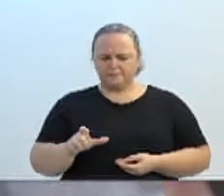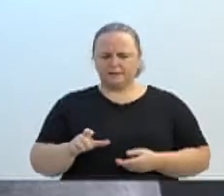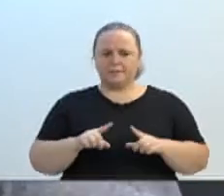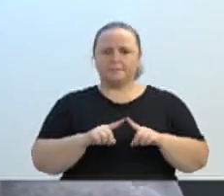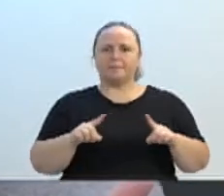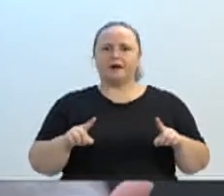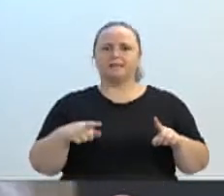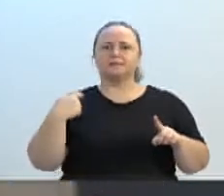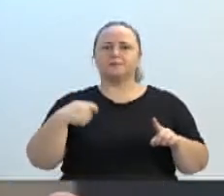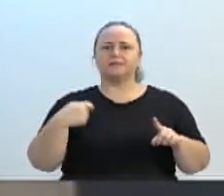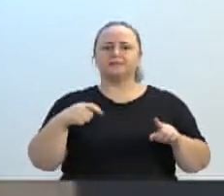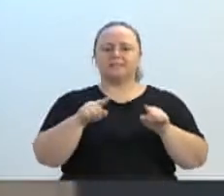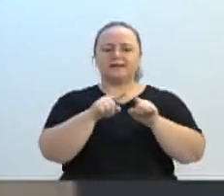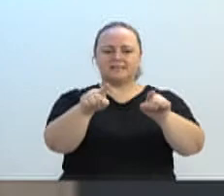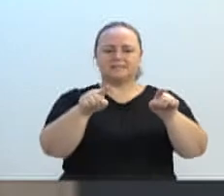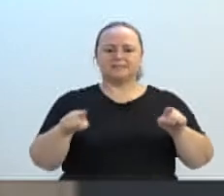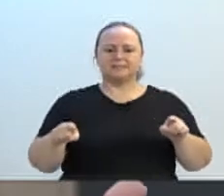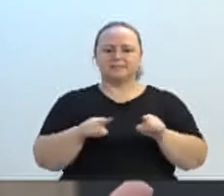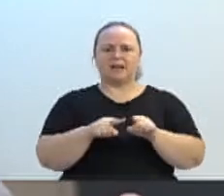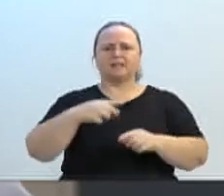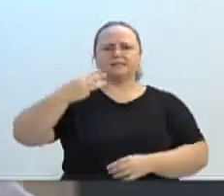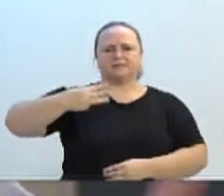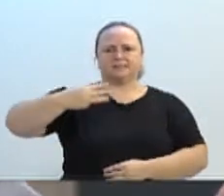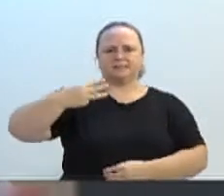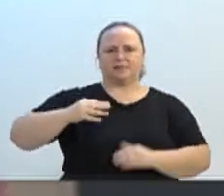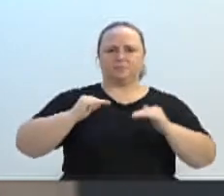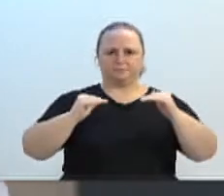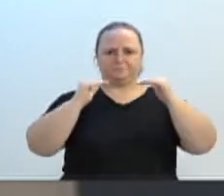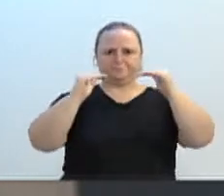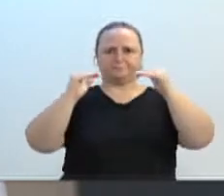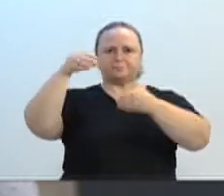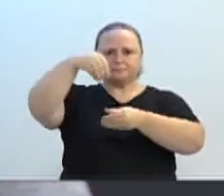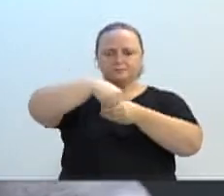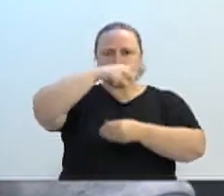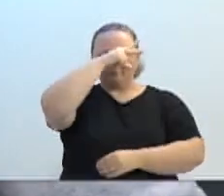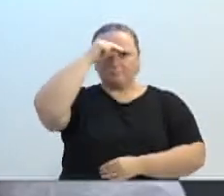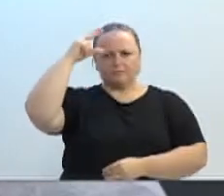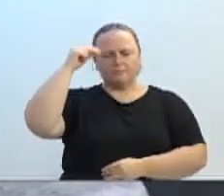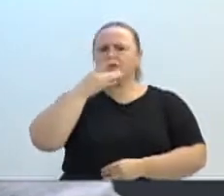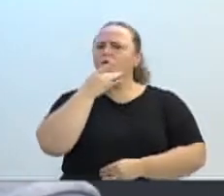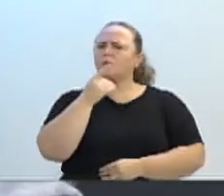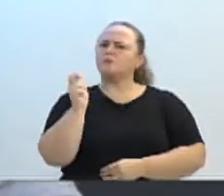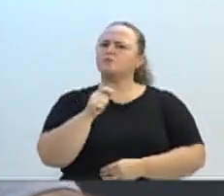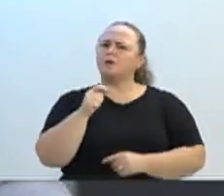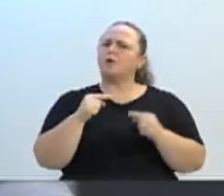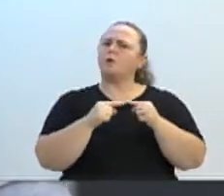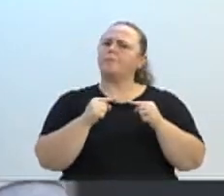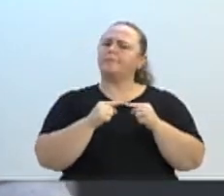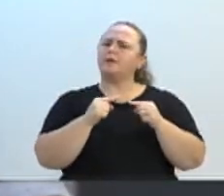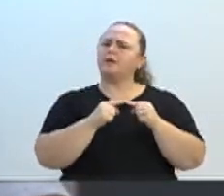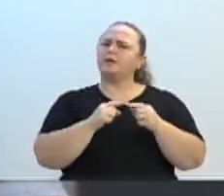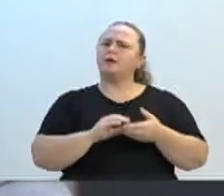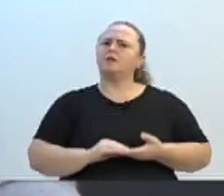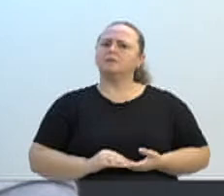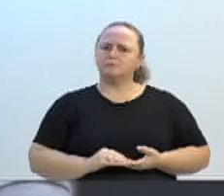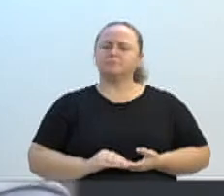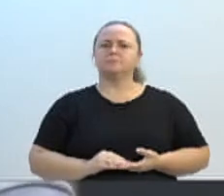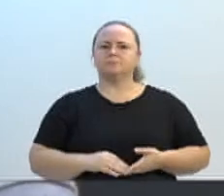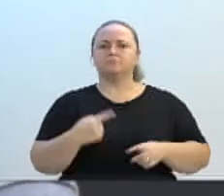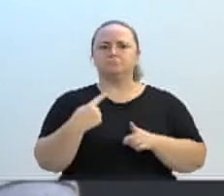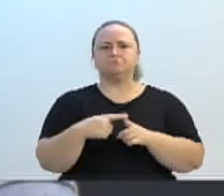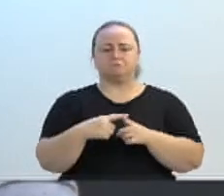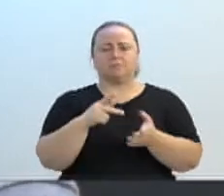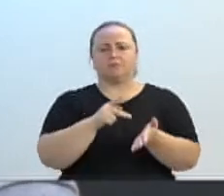salinha do Ministério Público ali no terceiro andar, vereador Gilson, me parece que faz sentido, porque talvez seja já o Ministério Público que esteja administrando a nossa cidade.